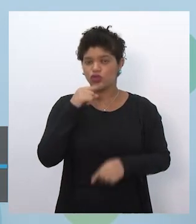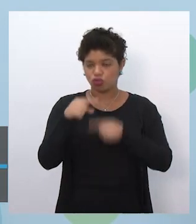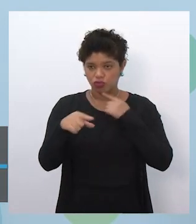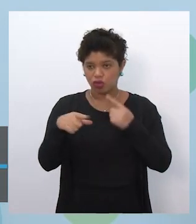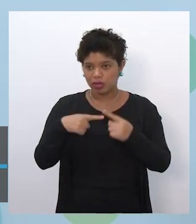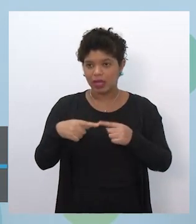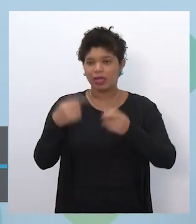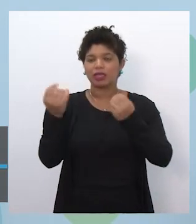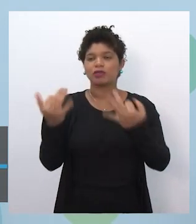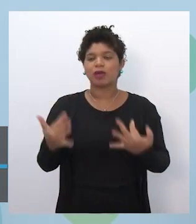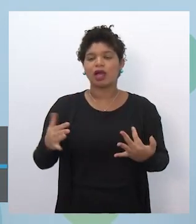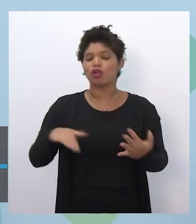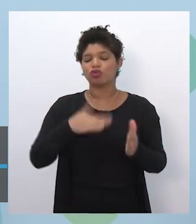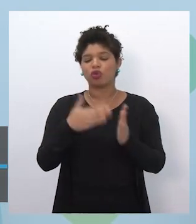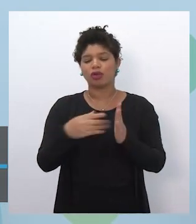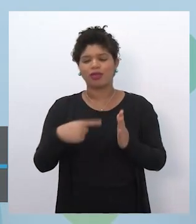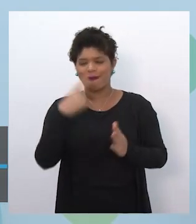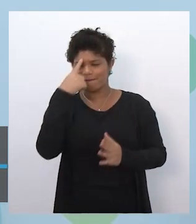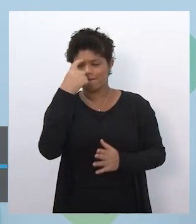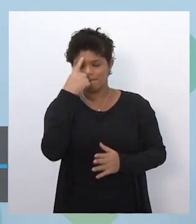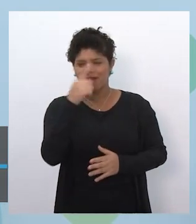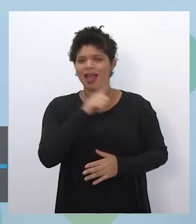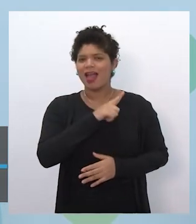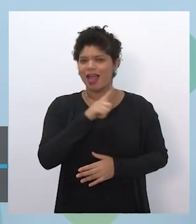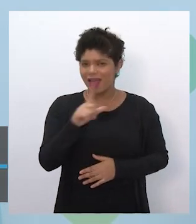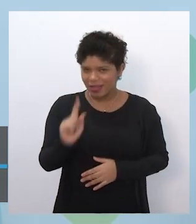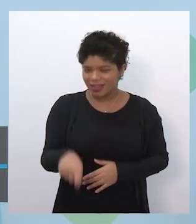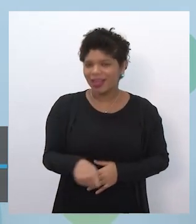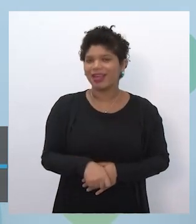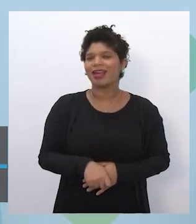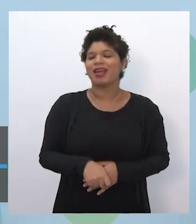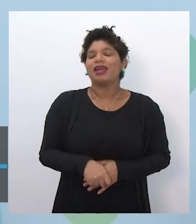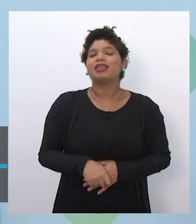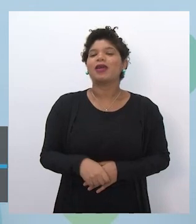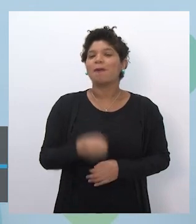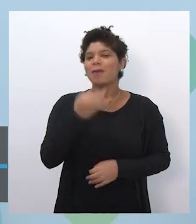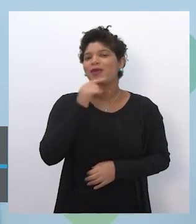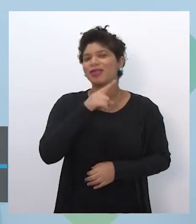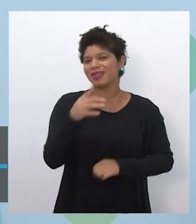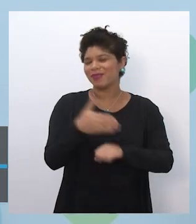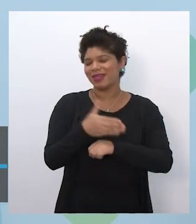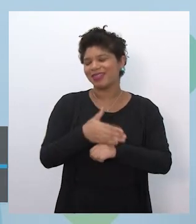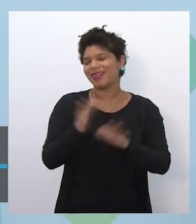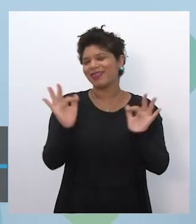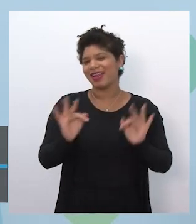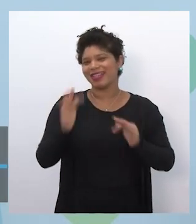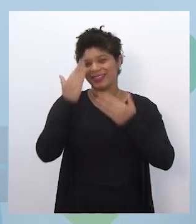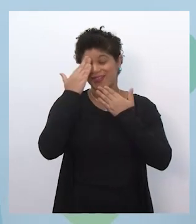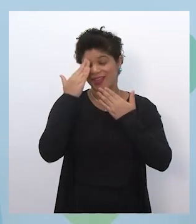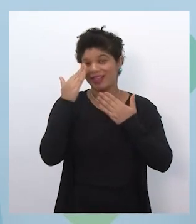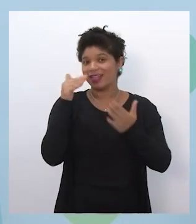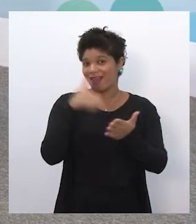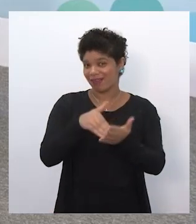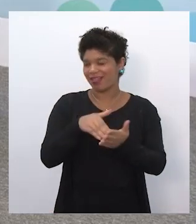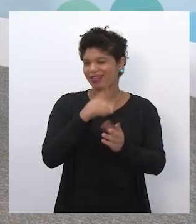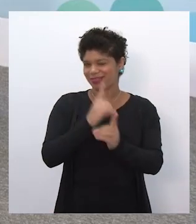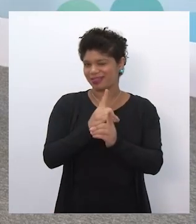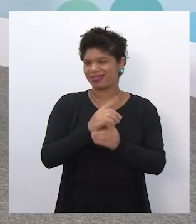de tudo que a gente está desenhando aqui e é muito bacana contar com a presença de todos vocês. Muito obrigada. Até daqui a pouco.